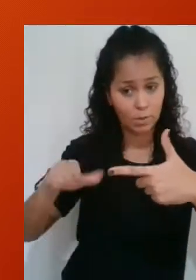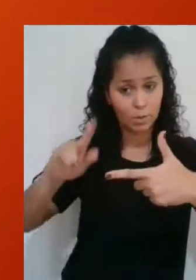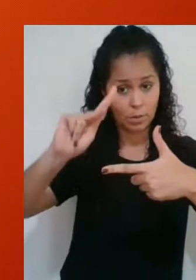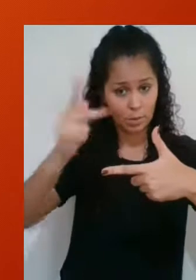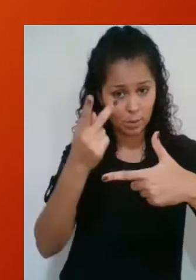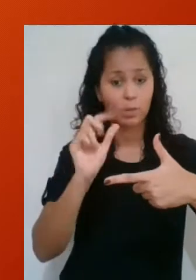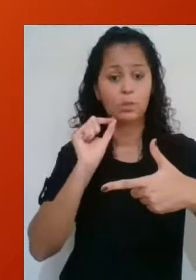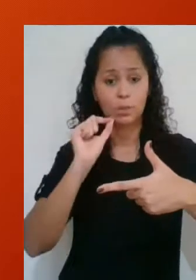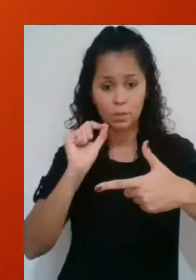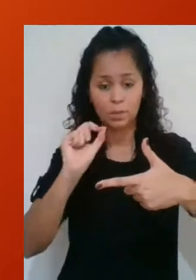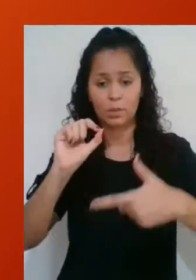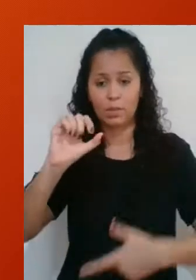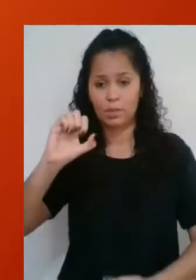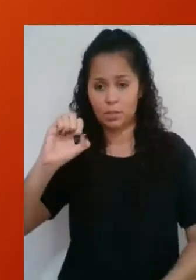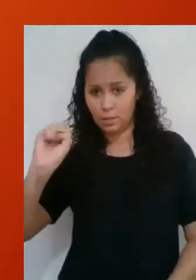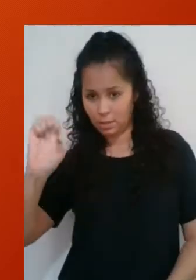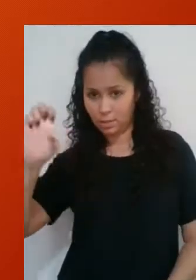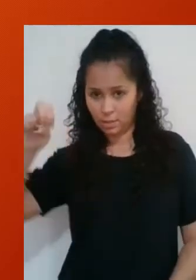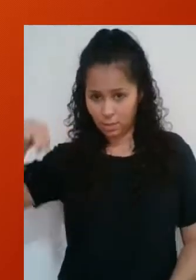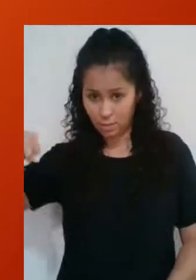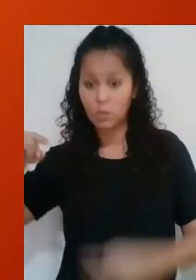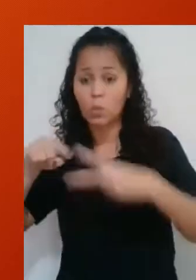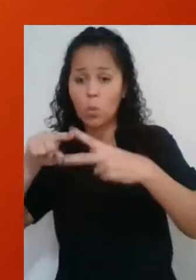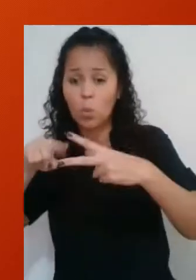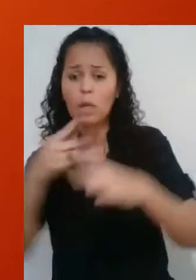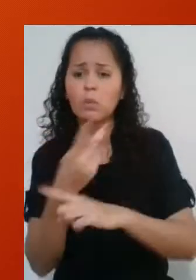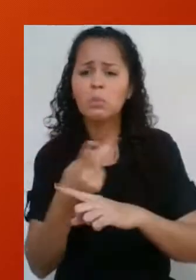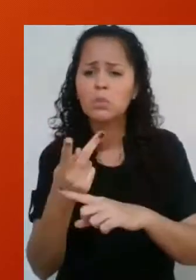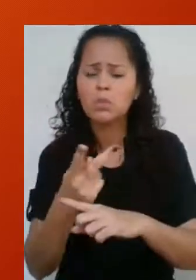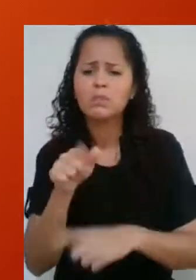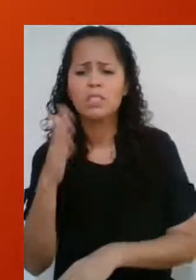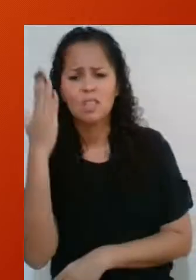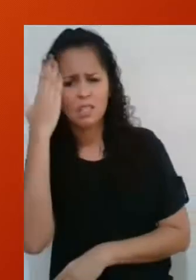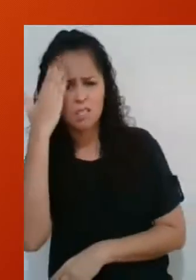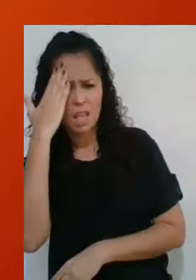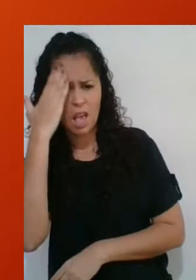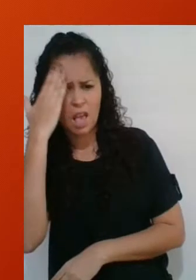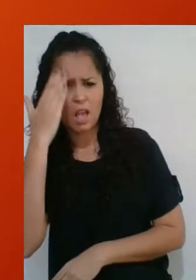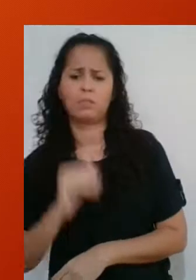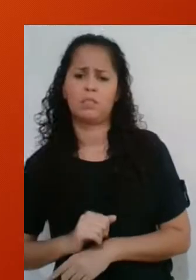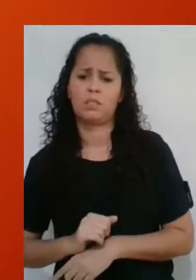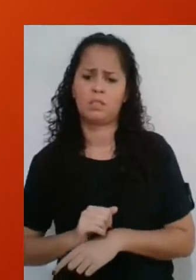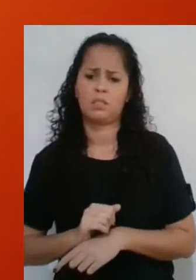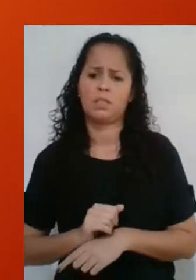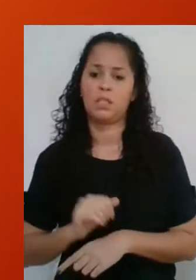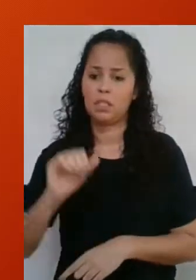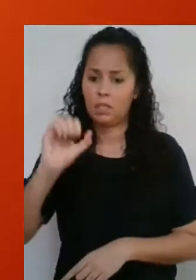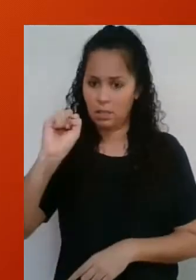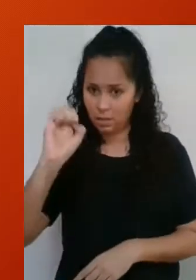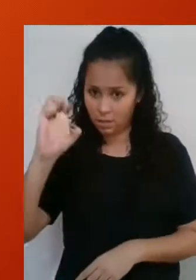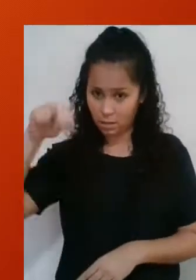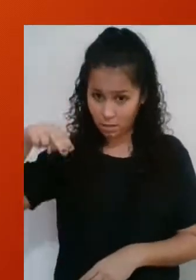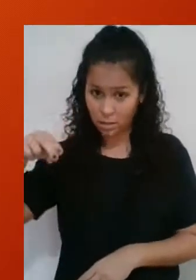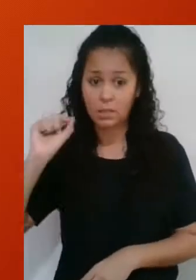hipotenusa corresponde ao seno do ângulo que nós estamos procurando. Como você sabe, o ângulo cujo seno